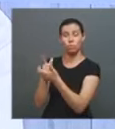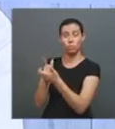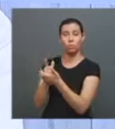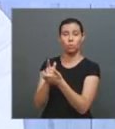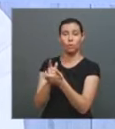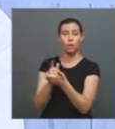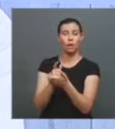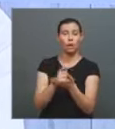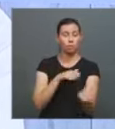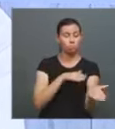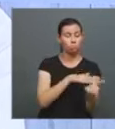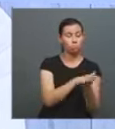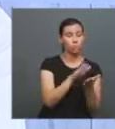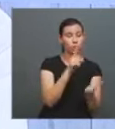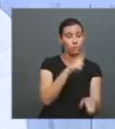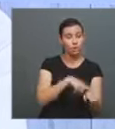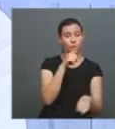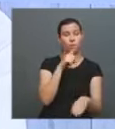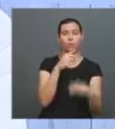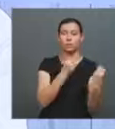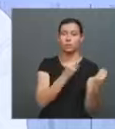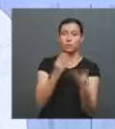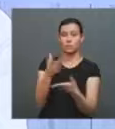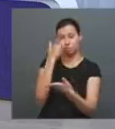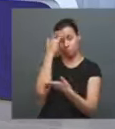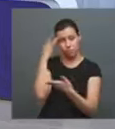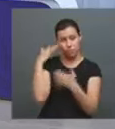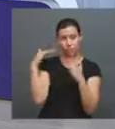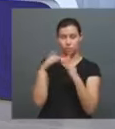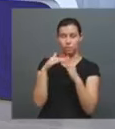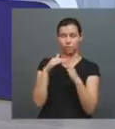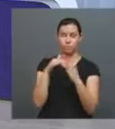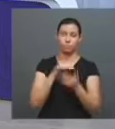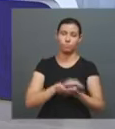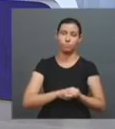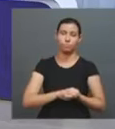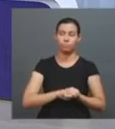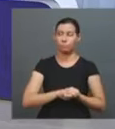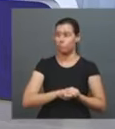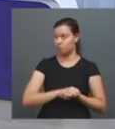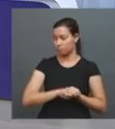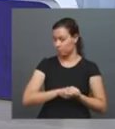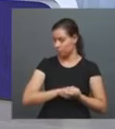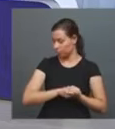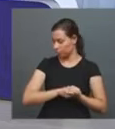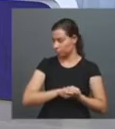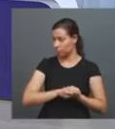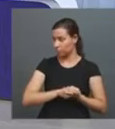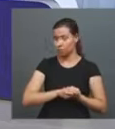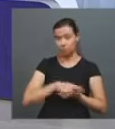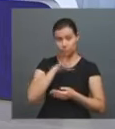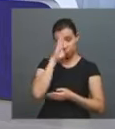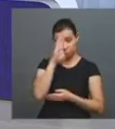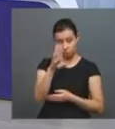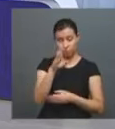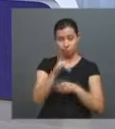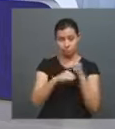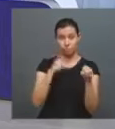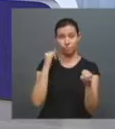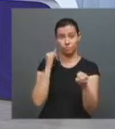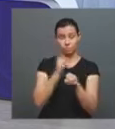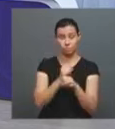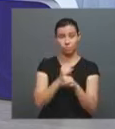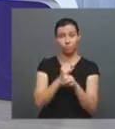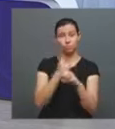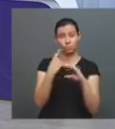direto para o cliente. E a principal livraria virtual que nós temos mundialmente também é uma editora de